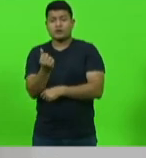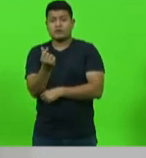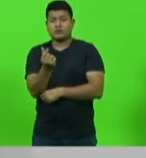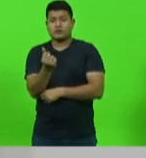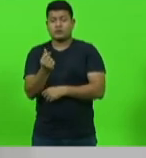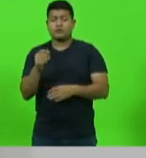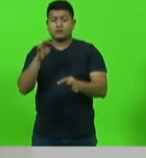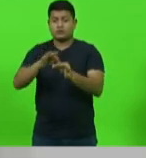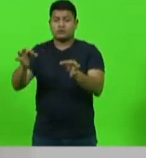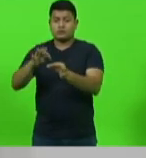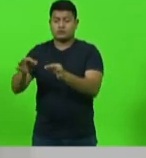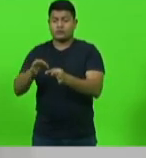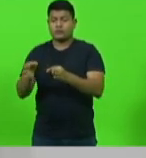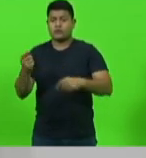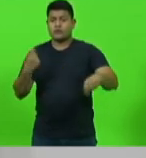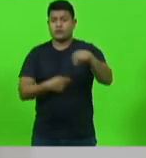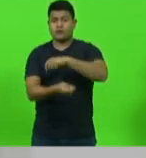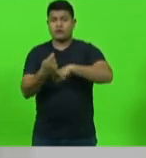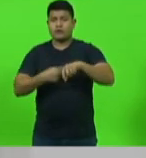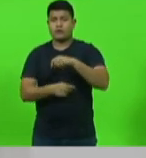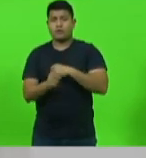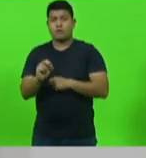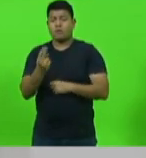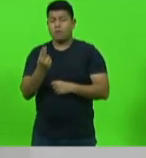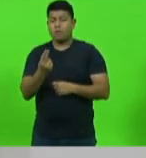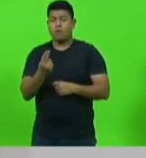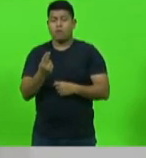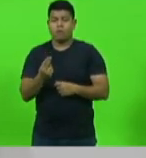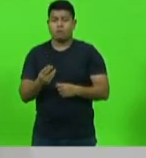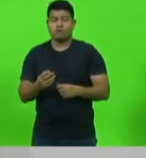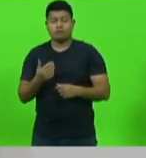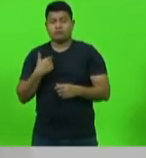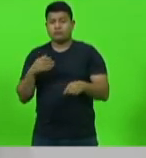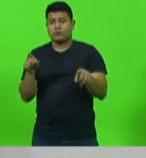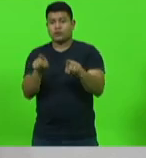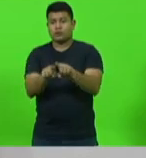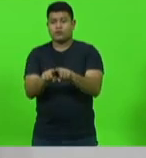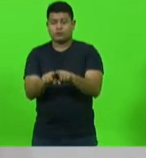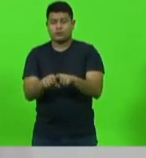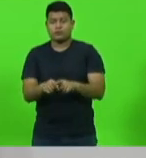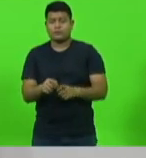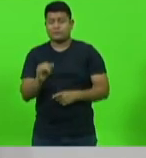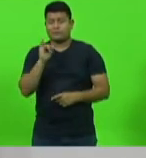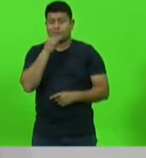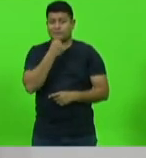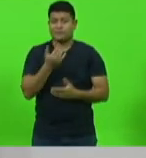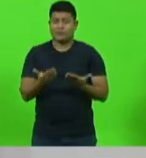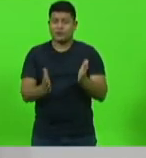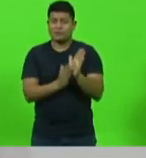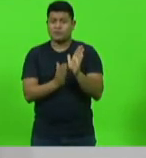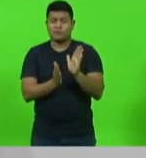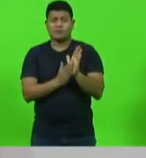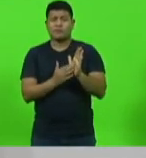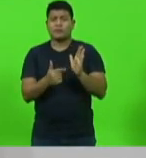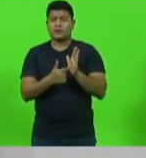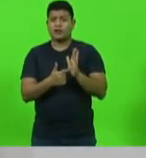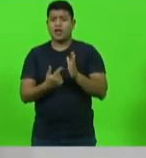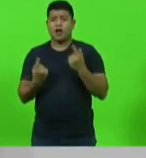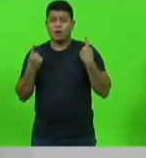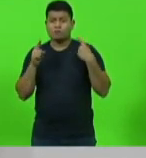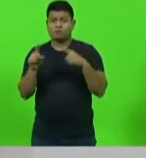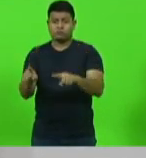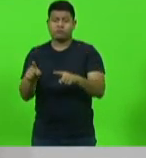entidades da administração direta ou indireta. infelizmente, esta proposta é uma ofensiva contra o Estado